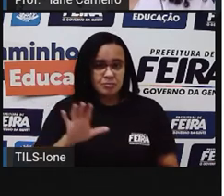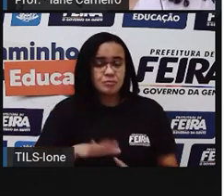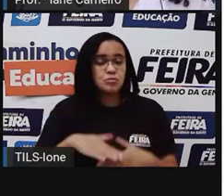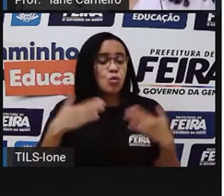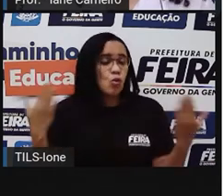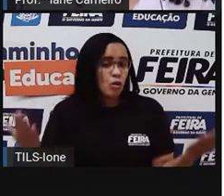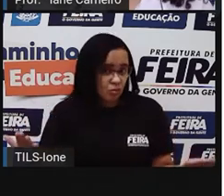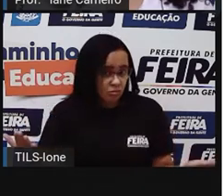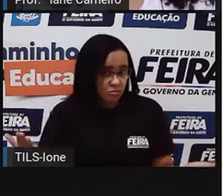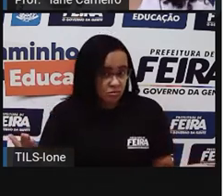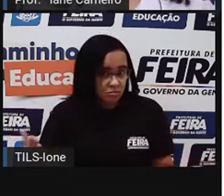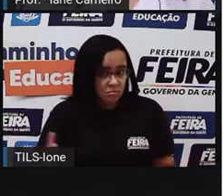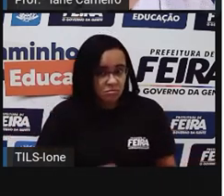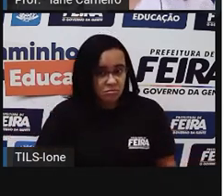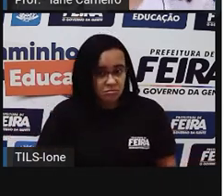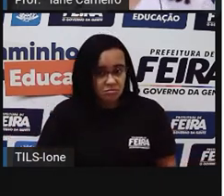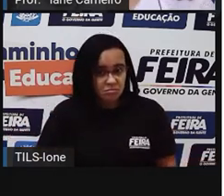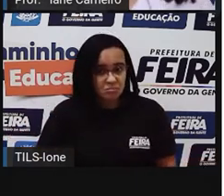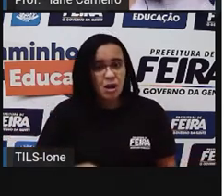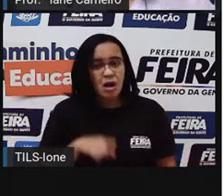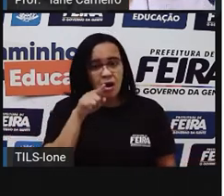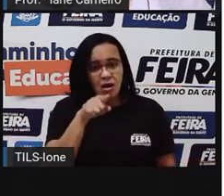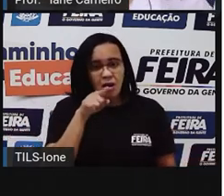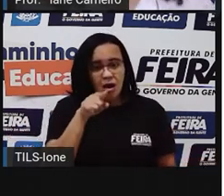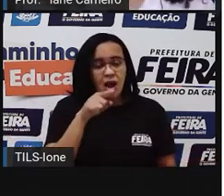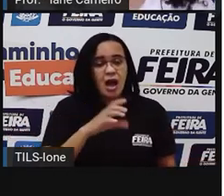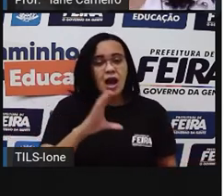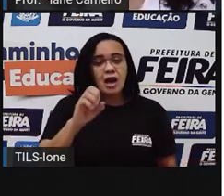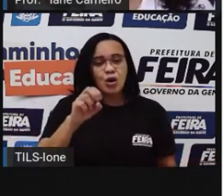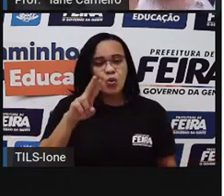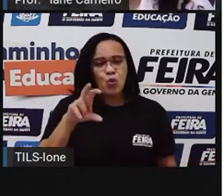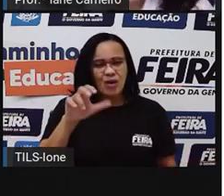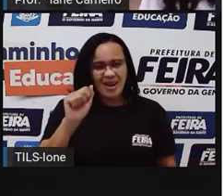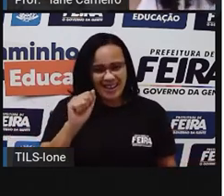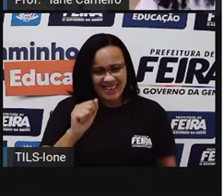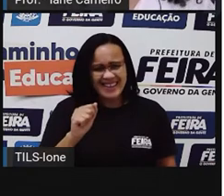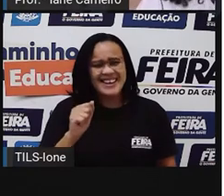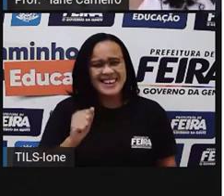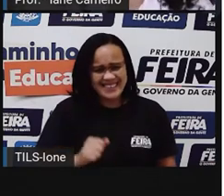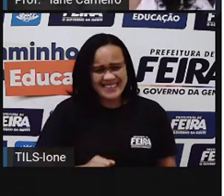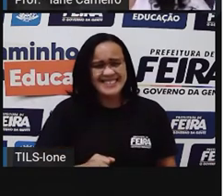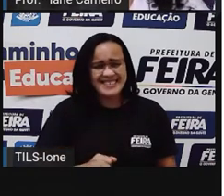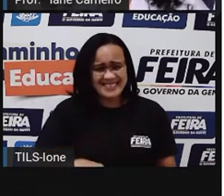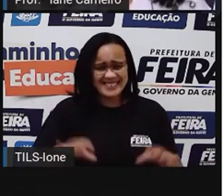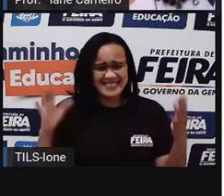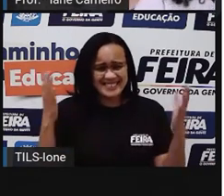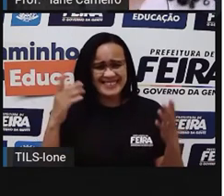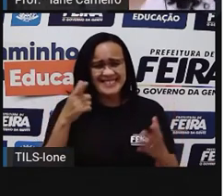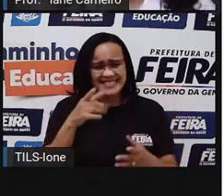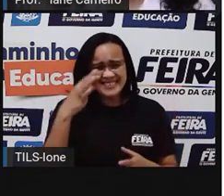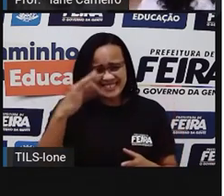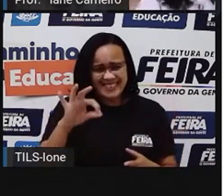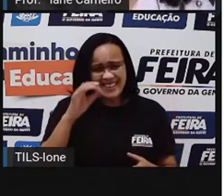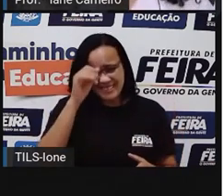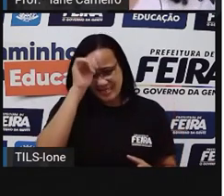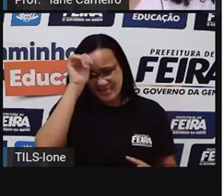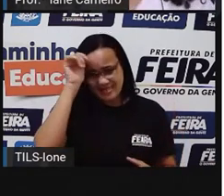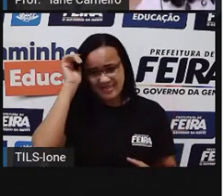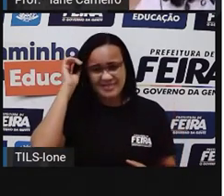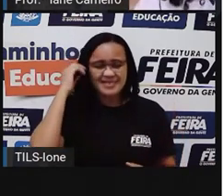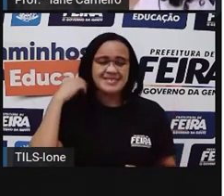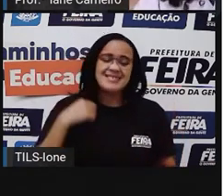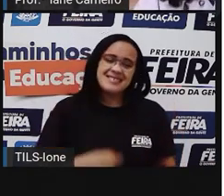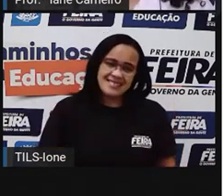Bumba meu... Ô, gente, iara. Cuca. A Pró trocou o nome de todo mundo. É a cuca que faz as